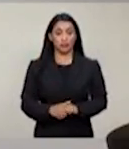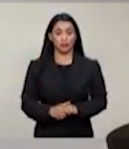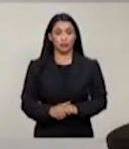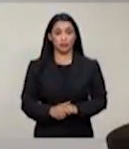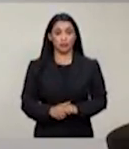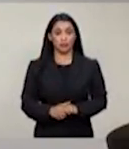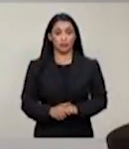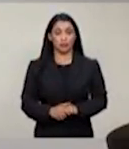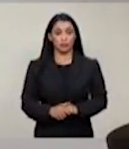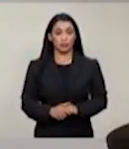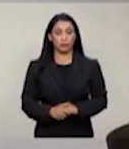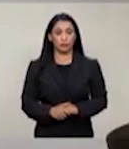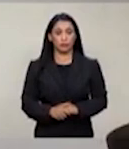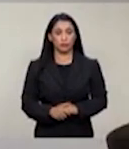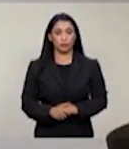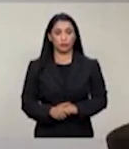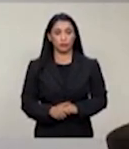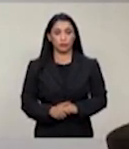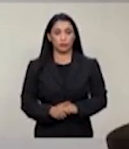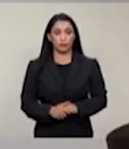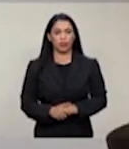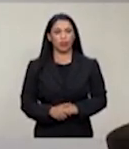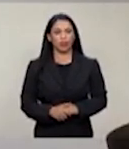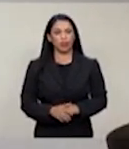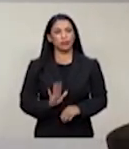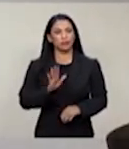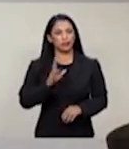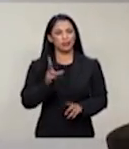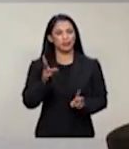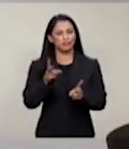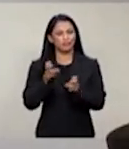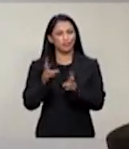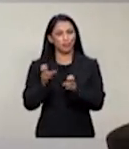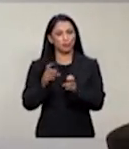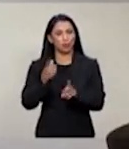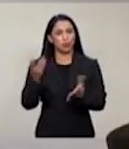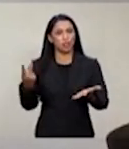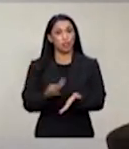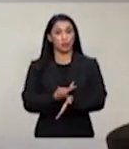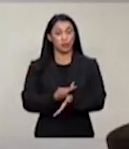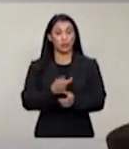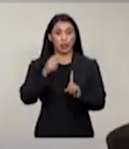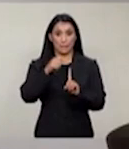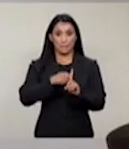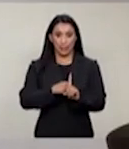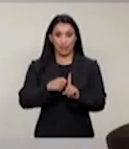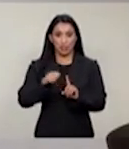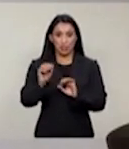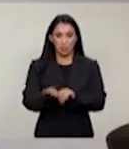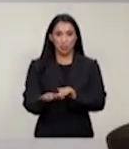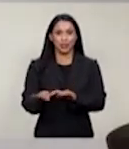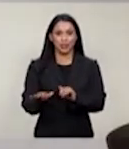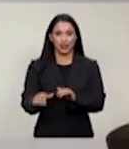já tinha dimensões do que iria encontrar. No mês de setembro, todos nós